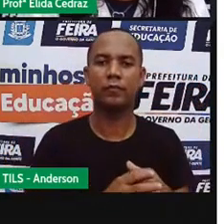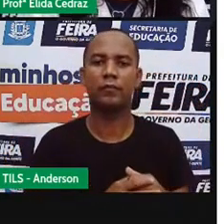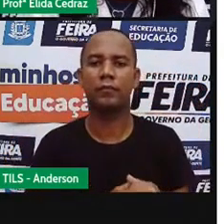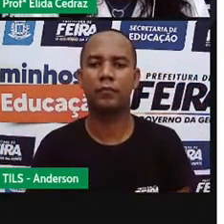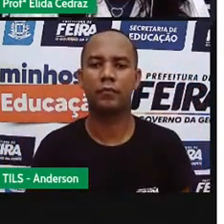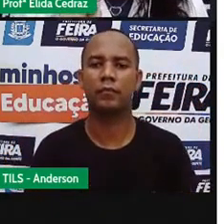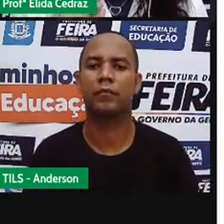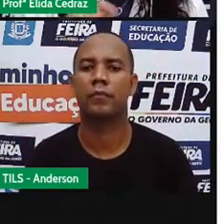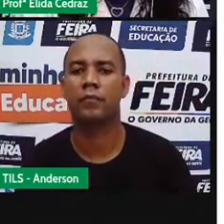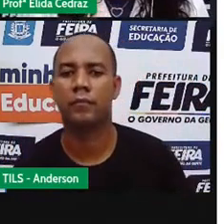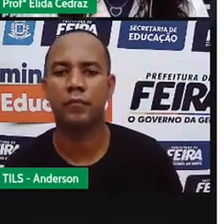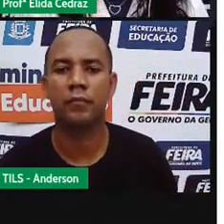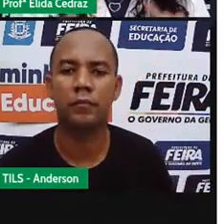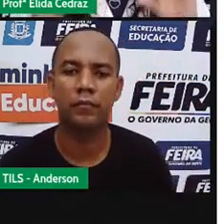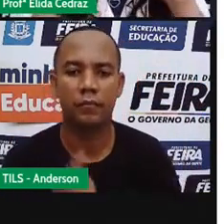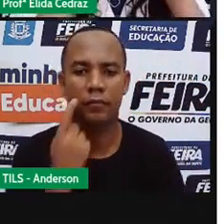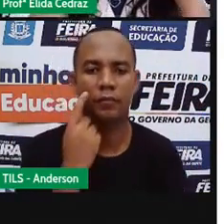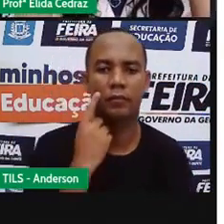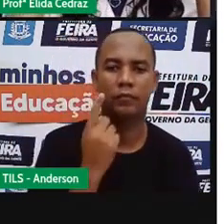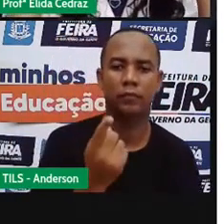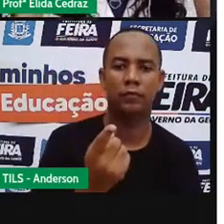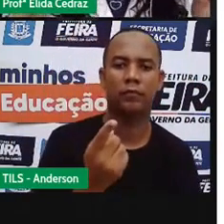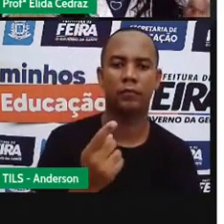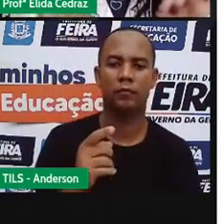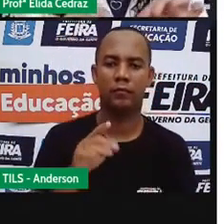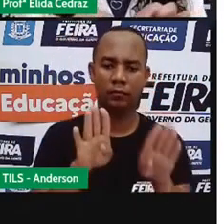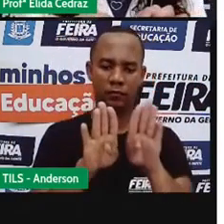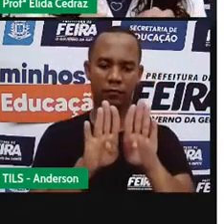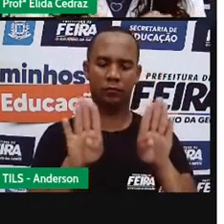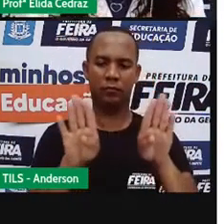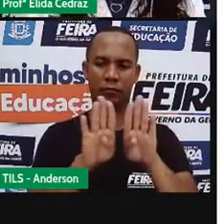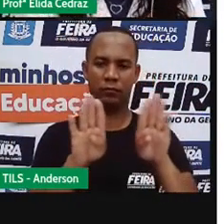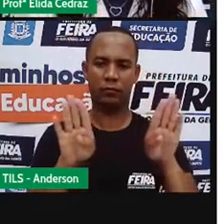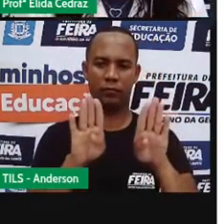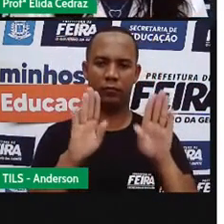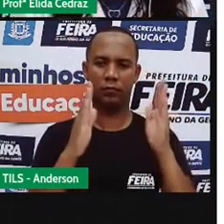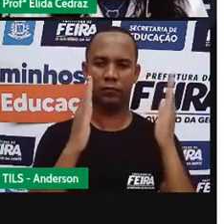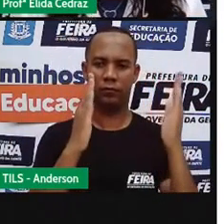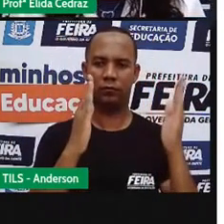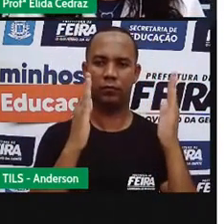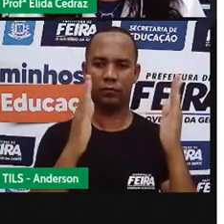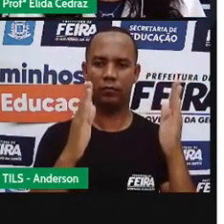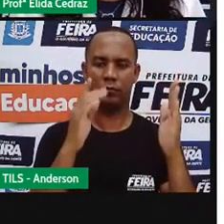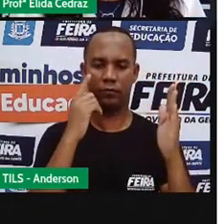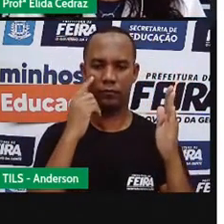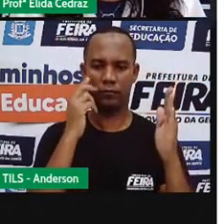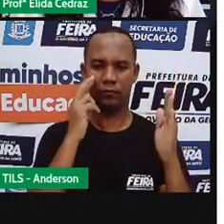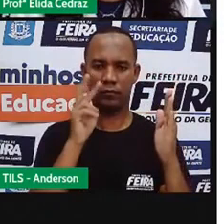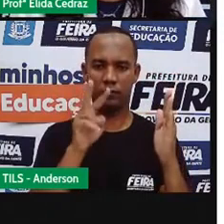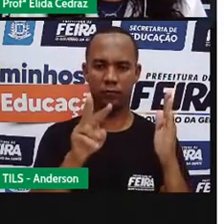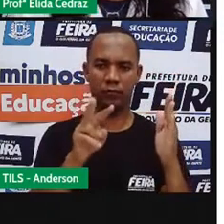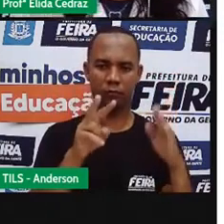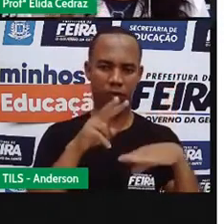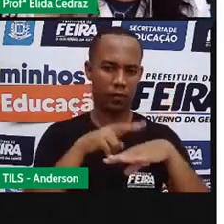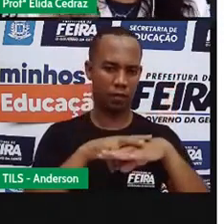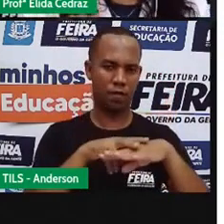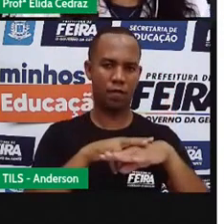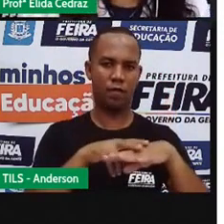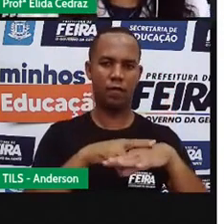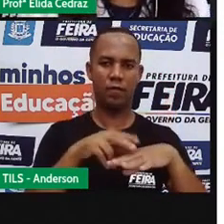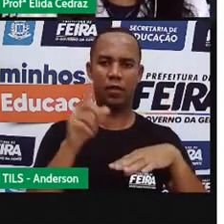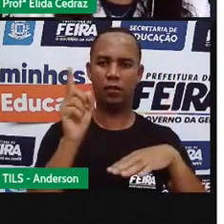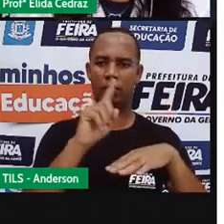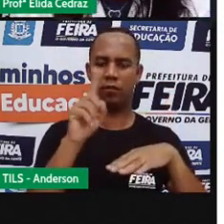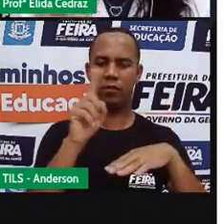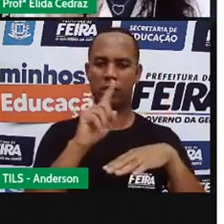Como esse. Uma placa de consultório. Você achou que era vidro, né? Não